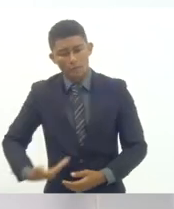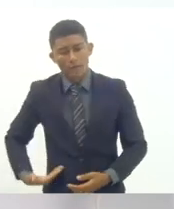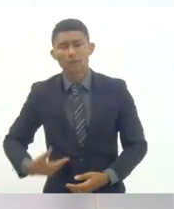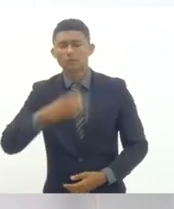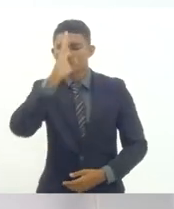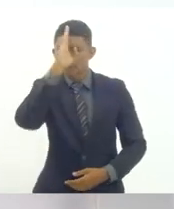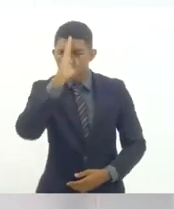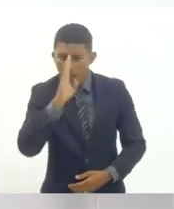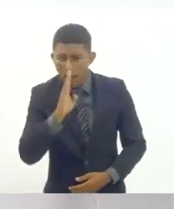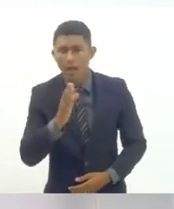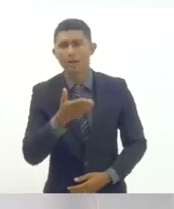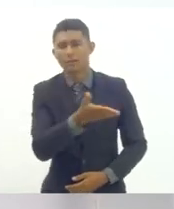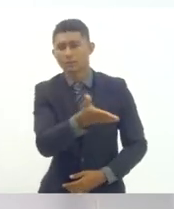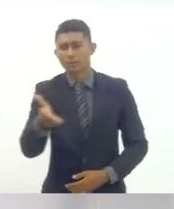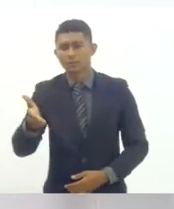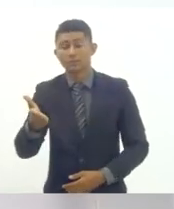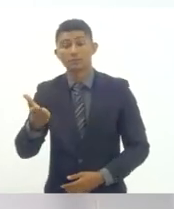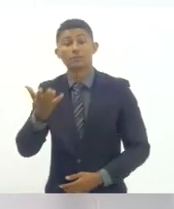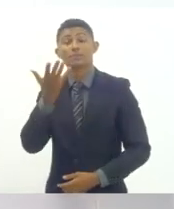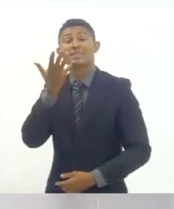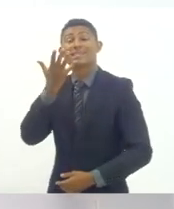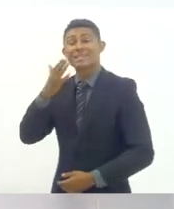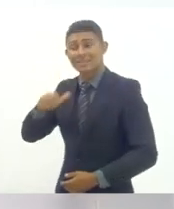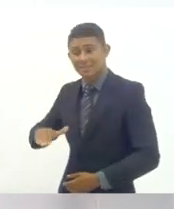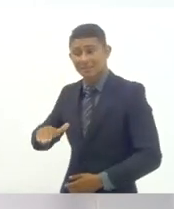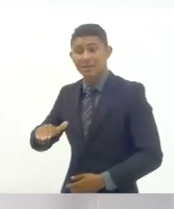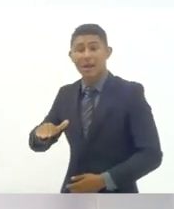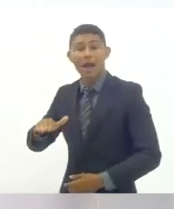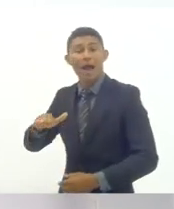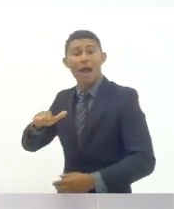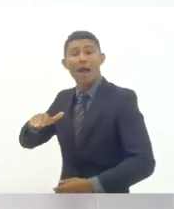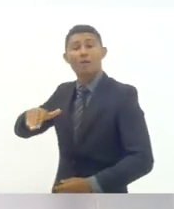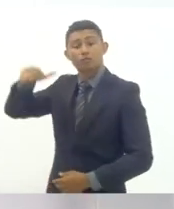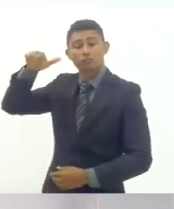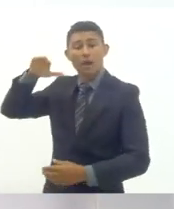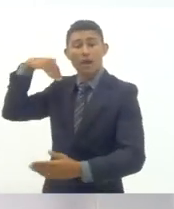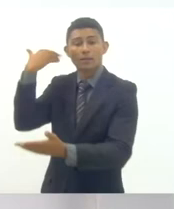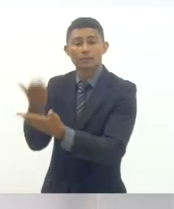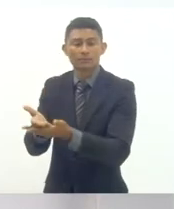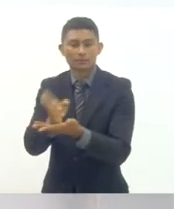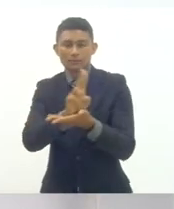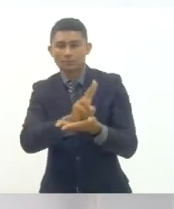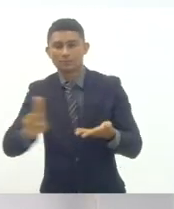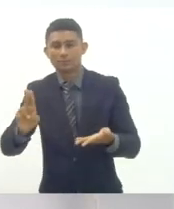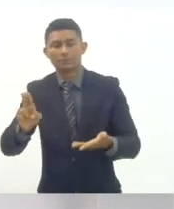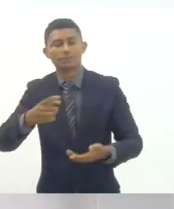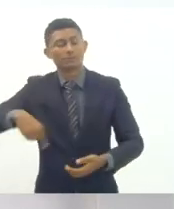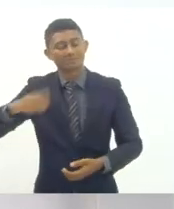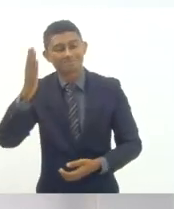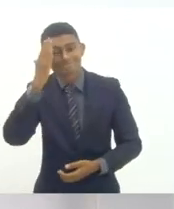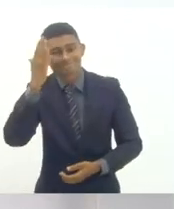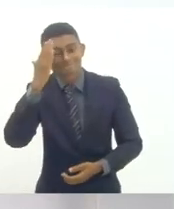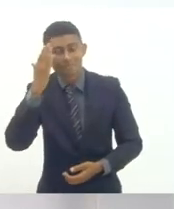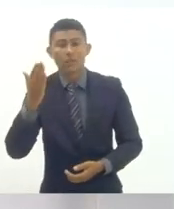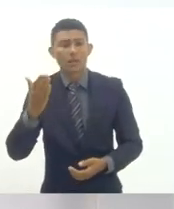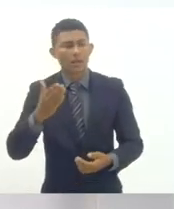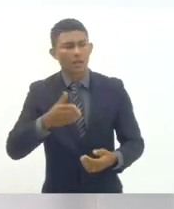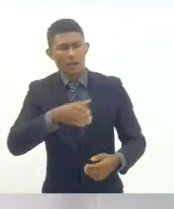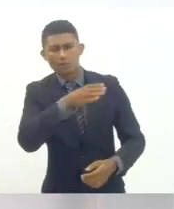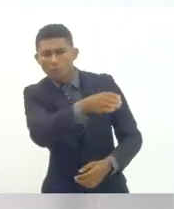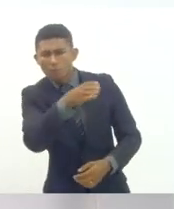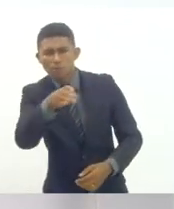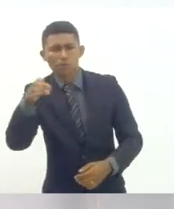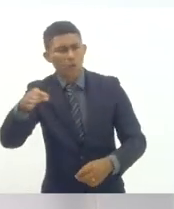desde a educação infantil à universidade entendemos que o acesso e permanência é fundamental para